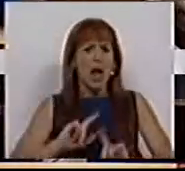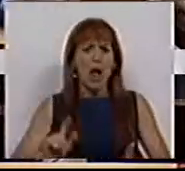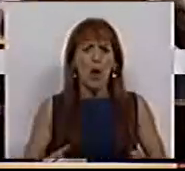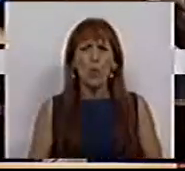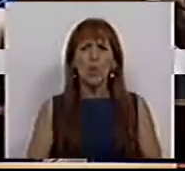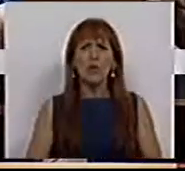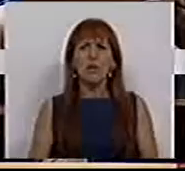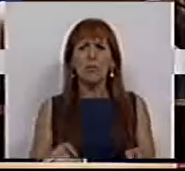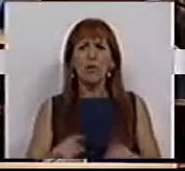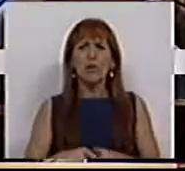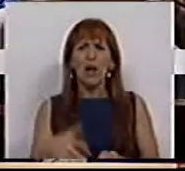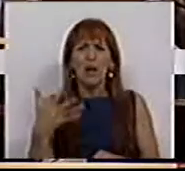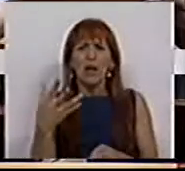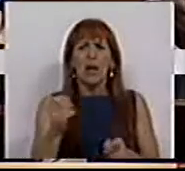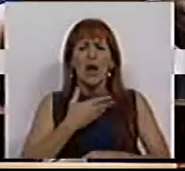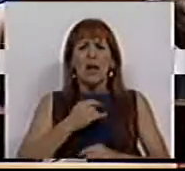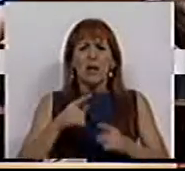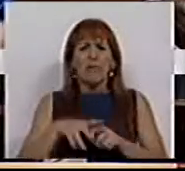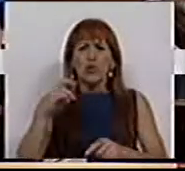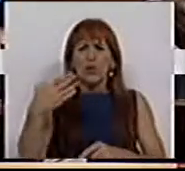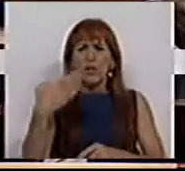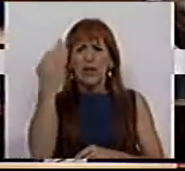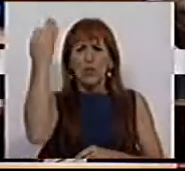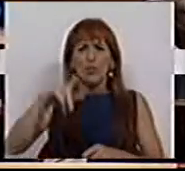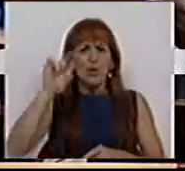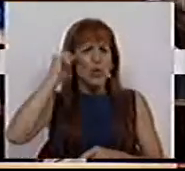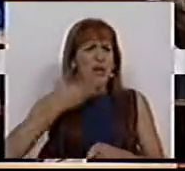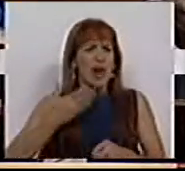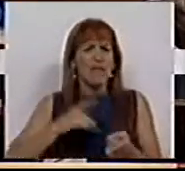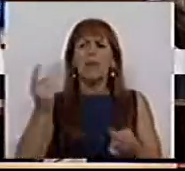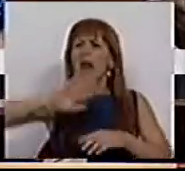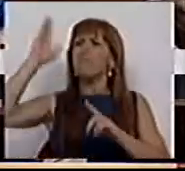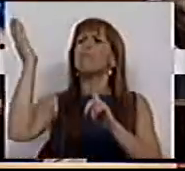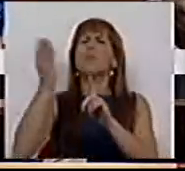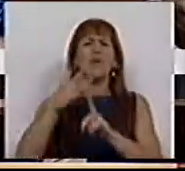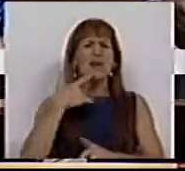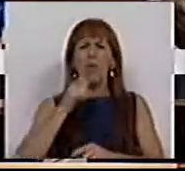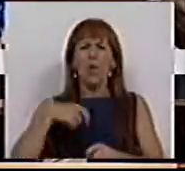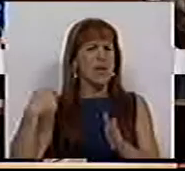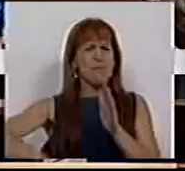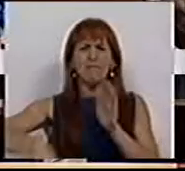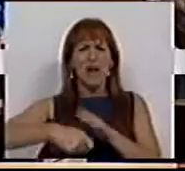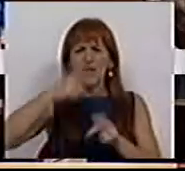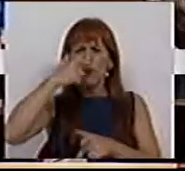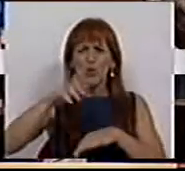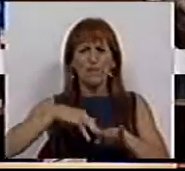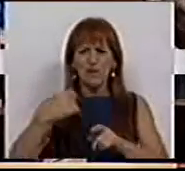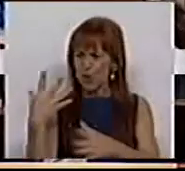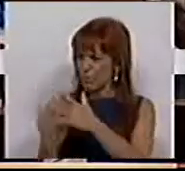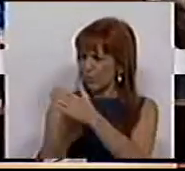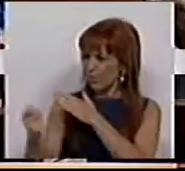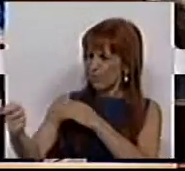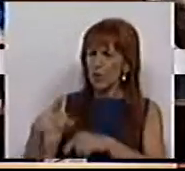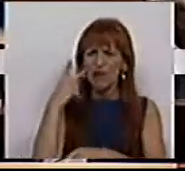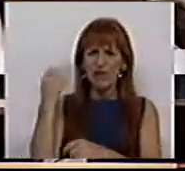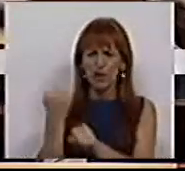É o déficit dos 3%, é a dívida dos 60%, vêm as sanções. Não pode ameaçar as pessoas que fizeram os seus descontos